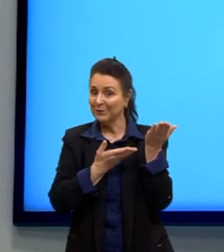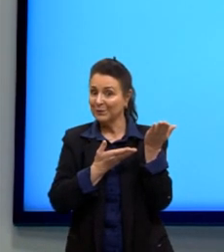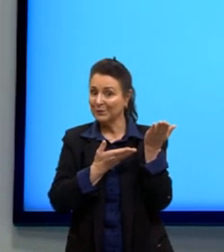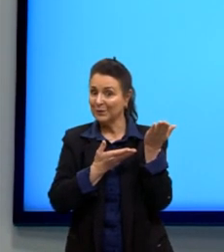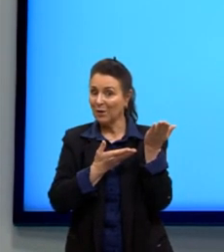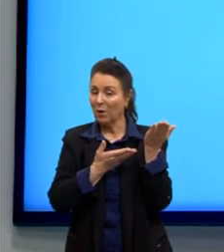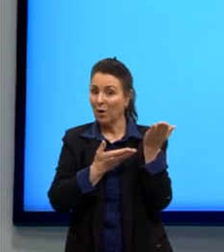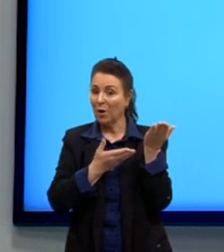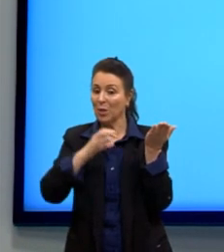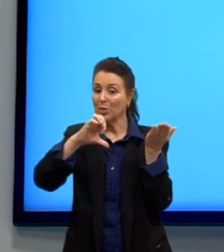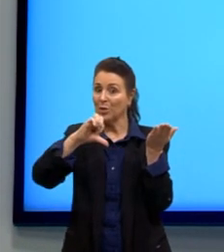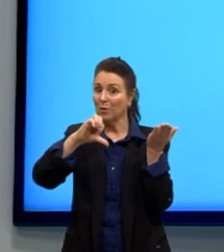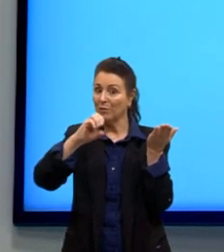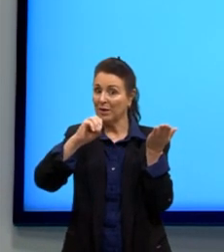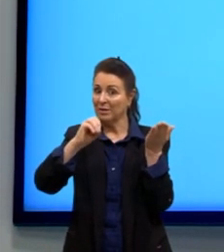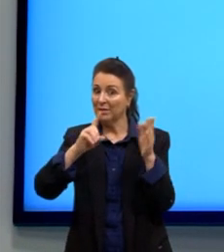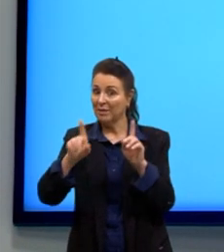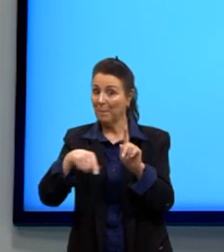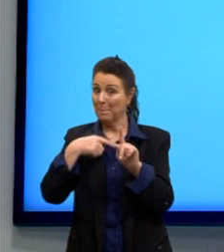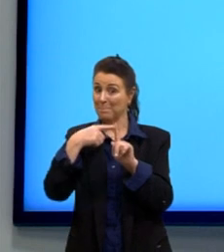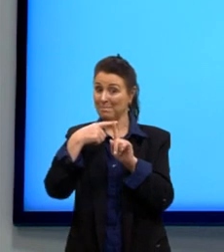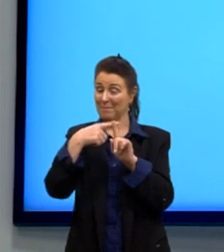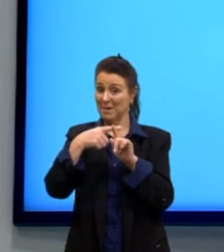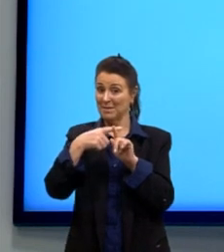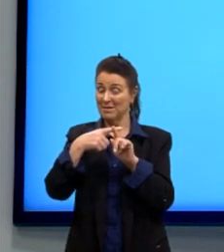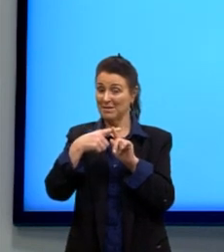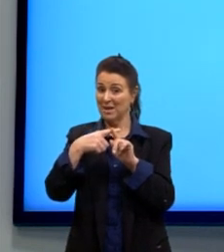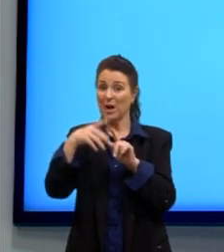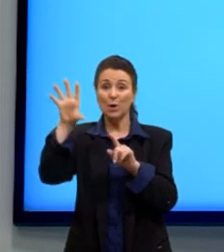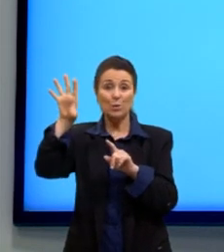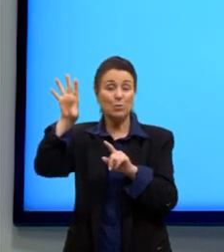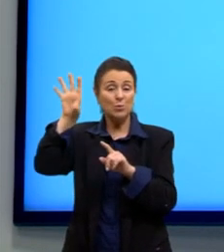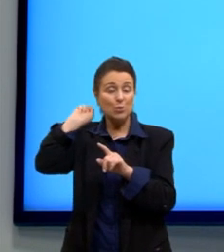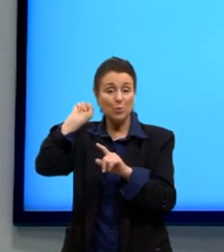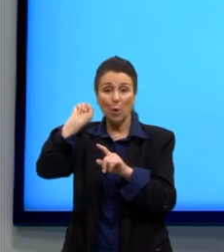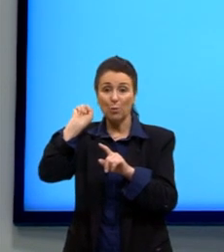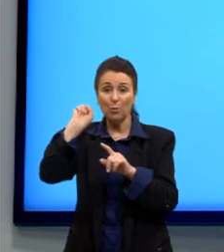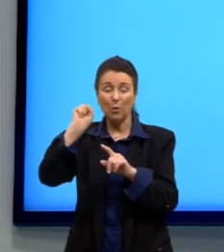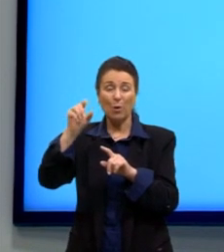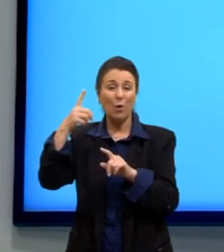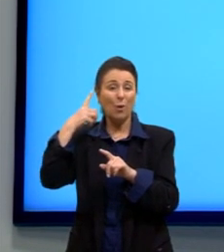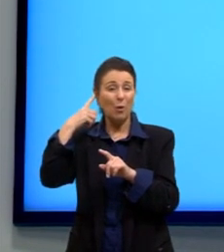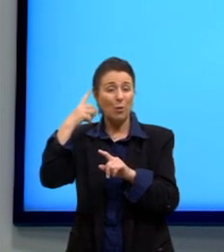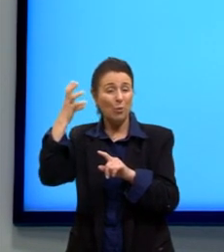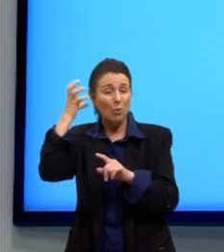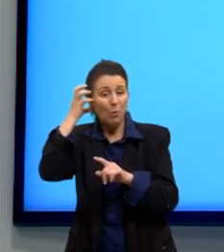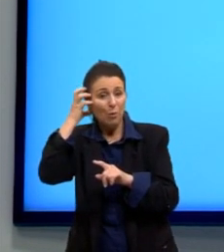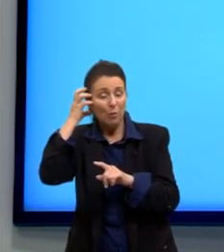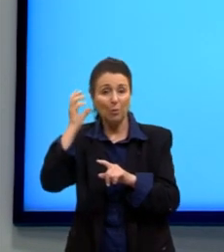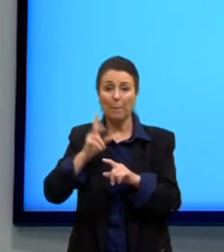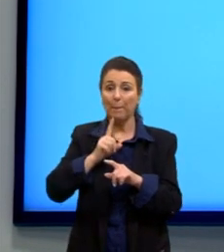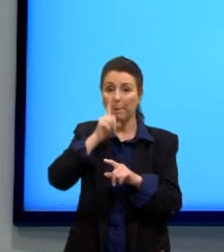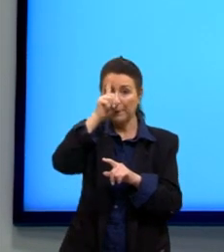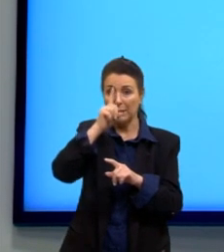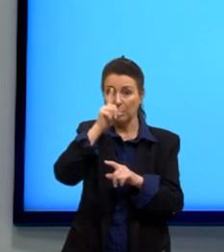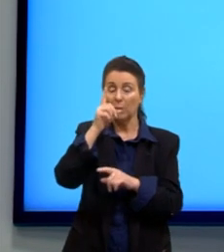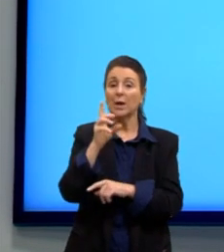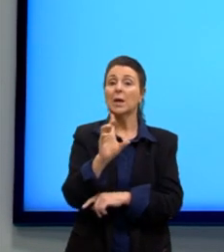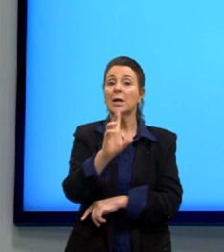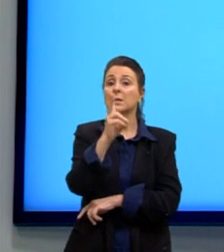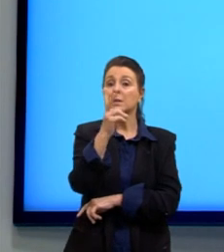sons perigosos, e aqui, então, ó, de 110, de 120, desculpa,